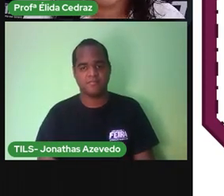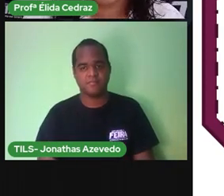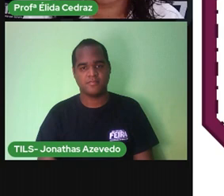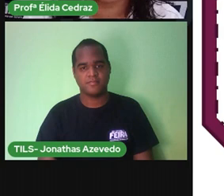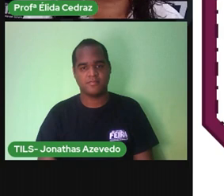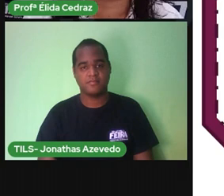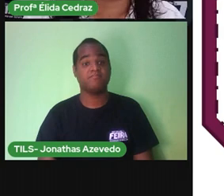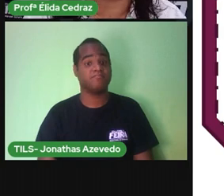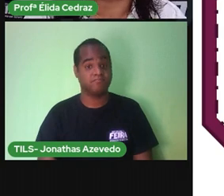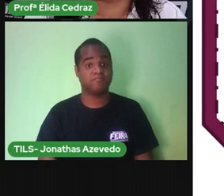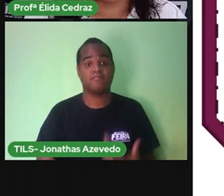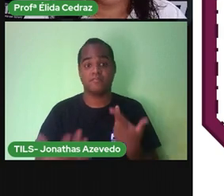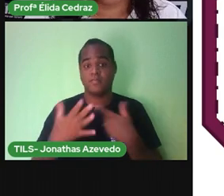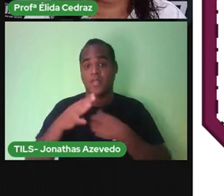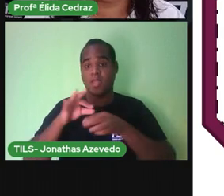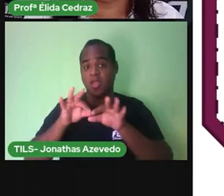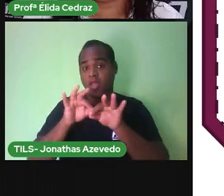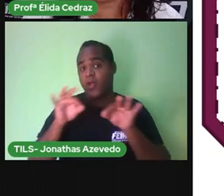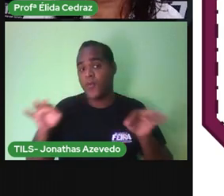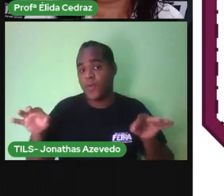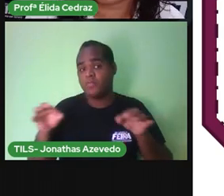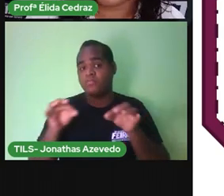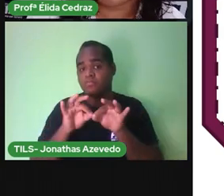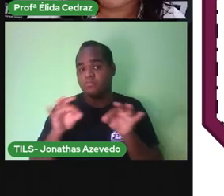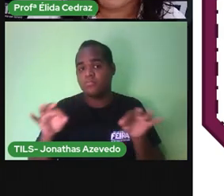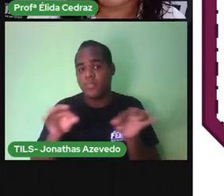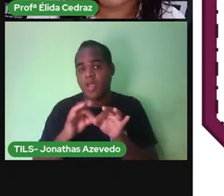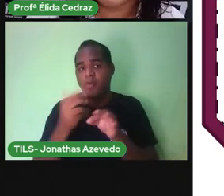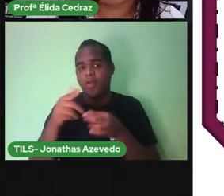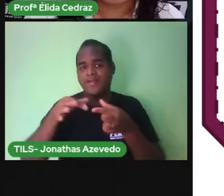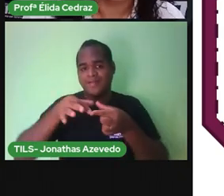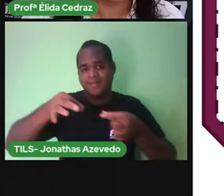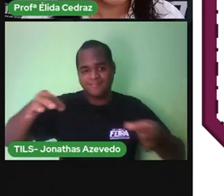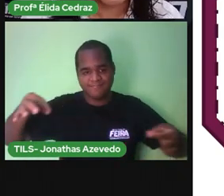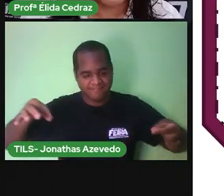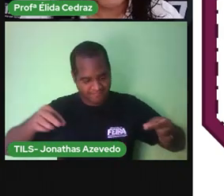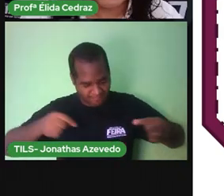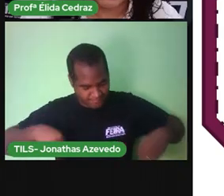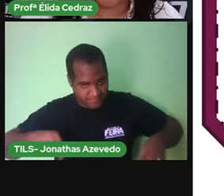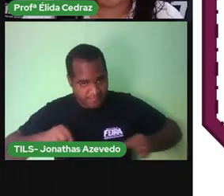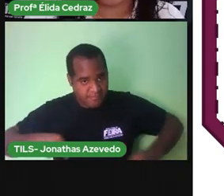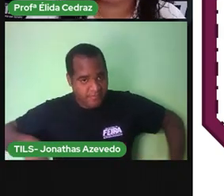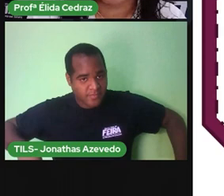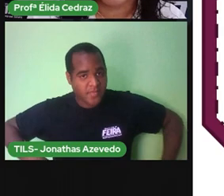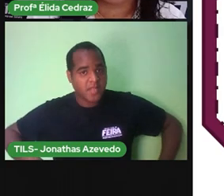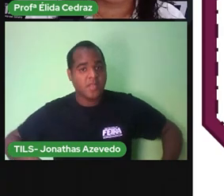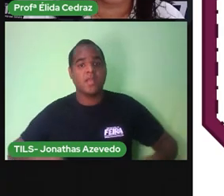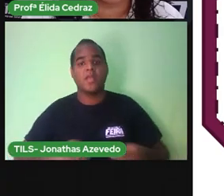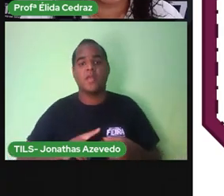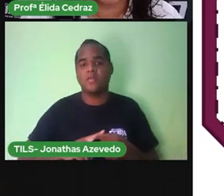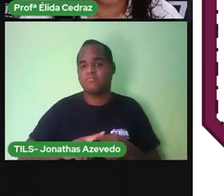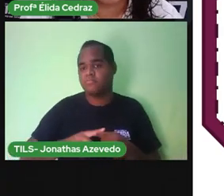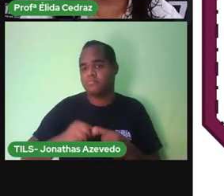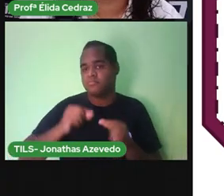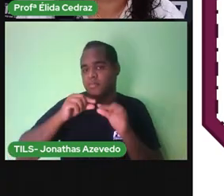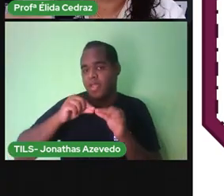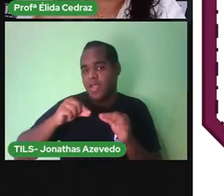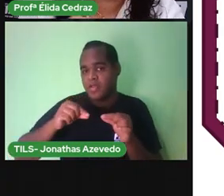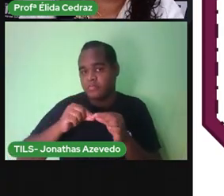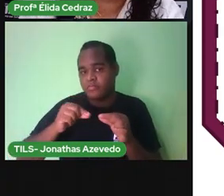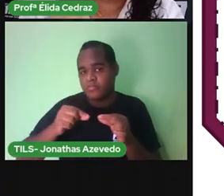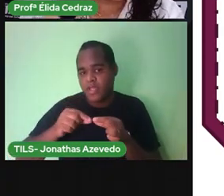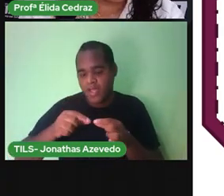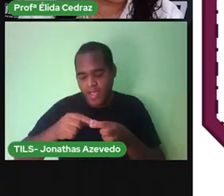A régua A trena A fita métrica E a trena Ou a régua Articulada